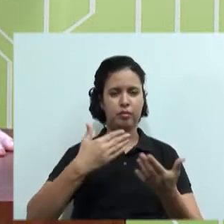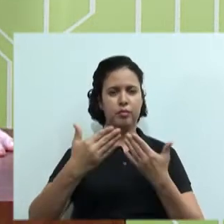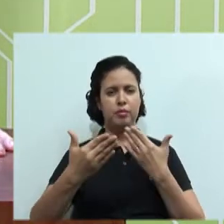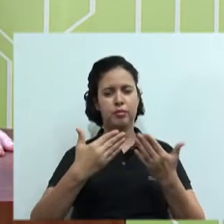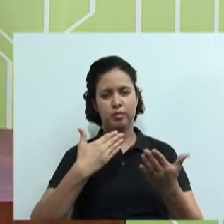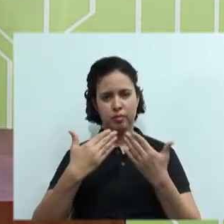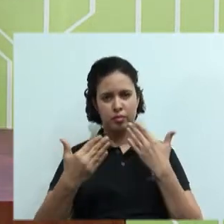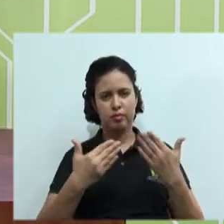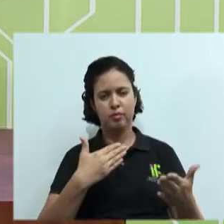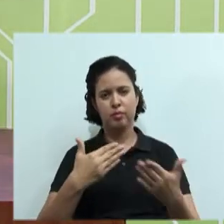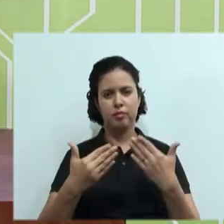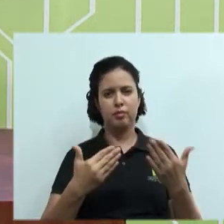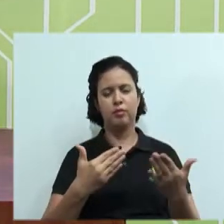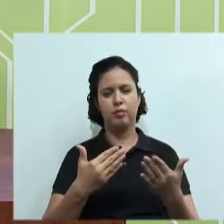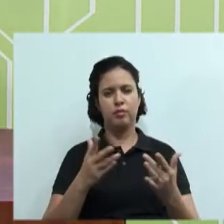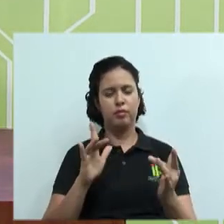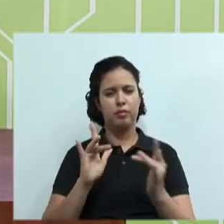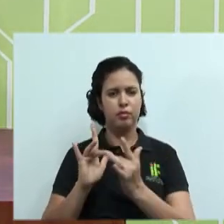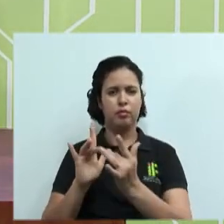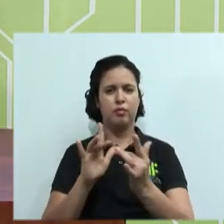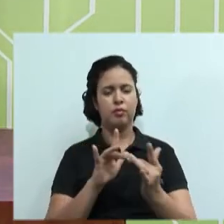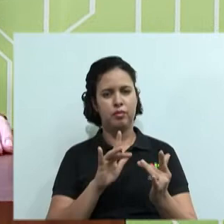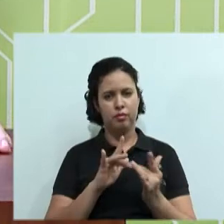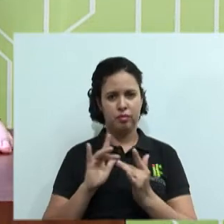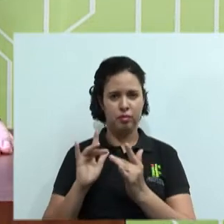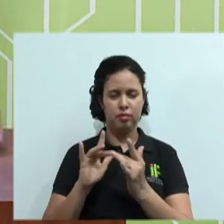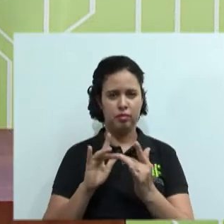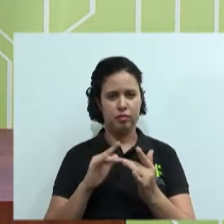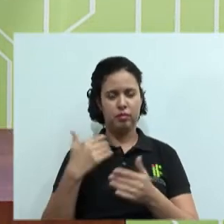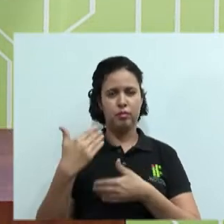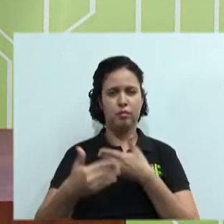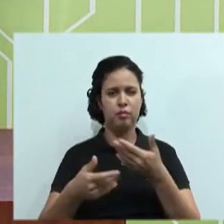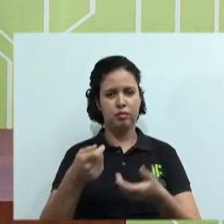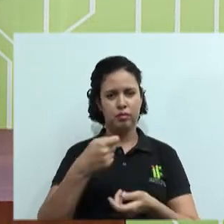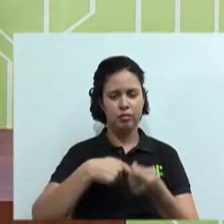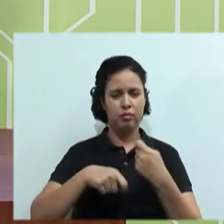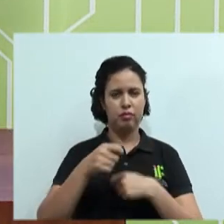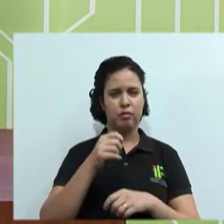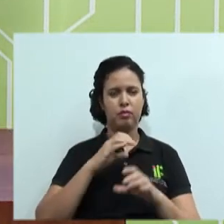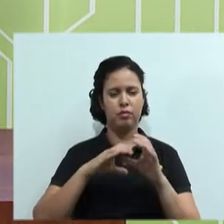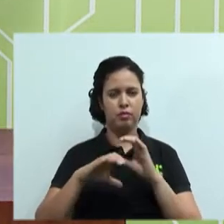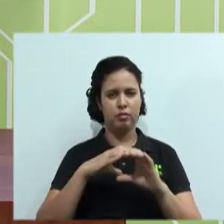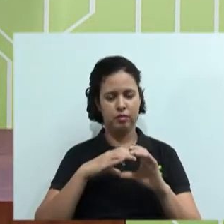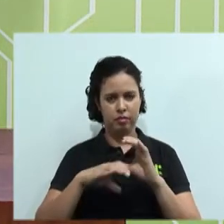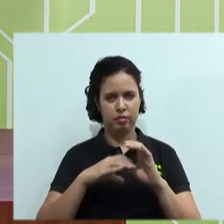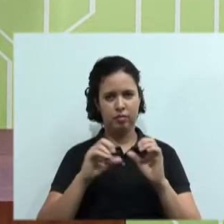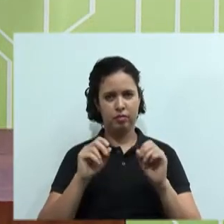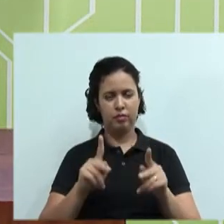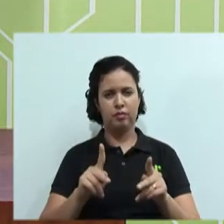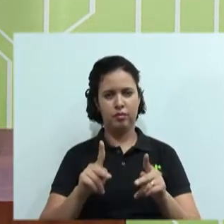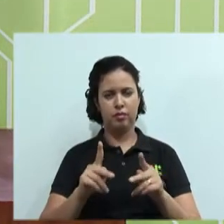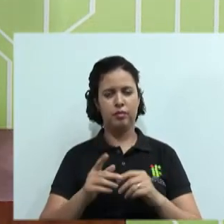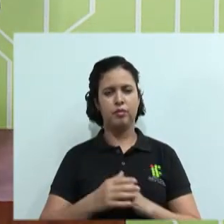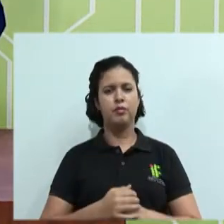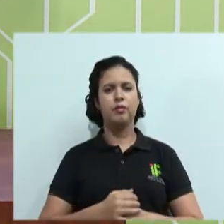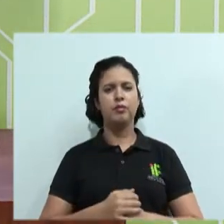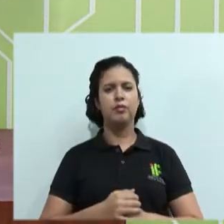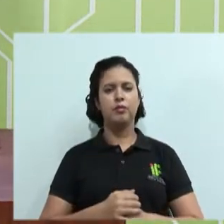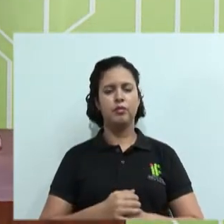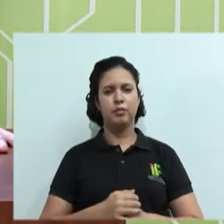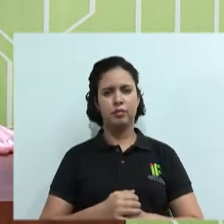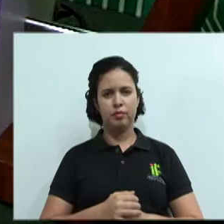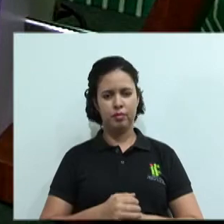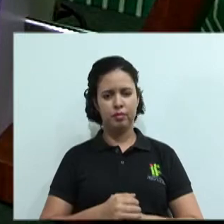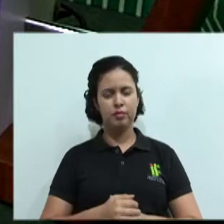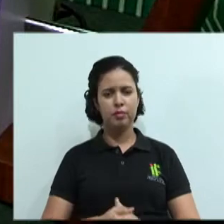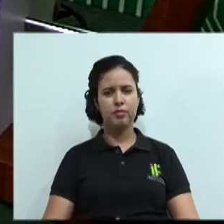intervalo nós possamos interagir e continuar aí o nosso processo de comunicação e negociação, ok? Então, até